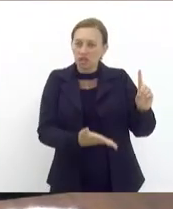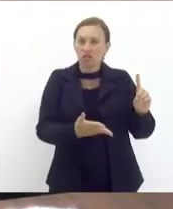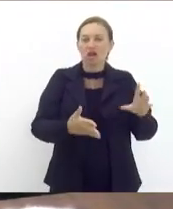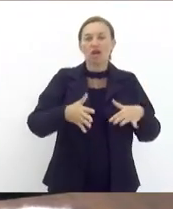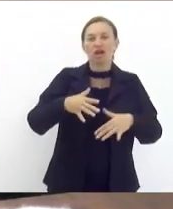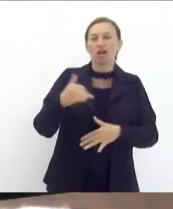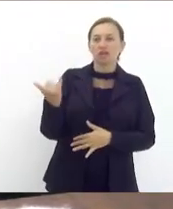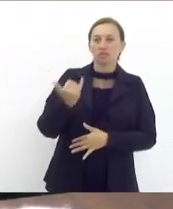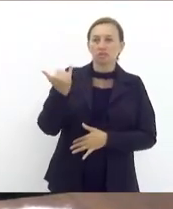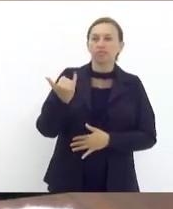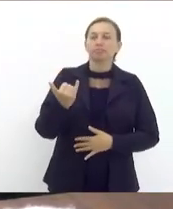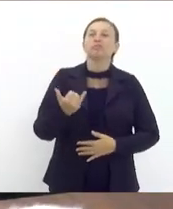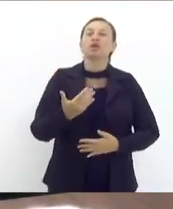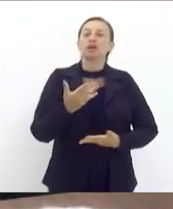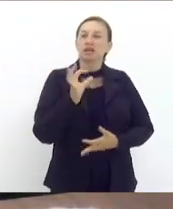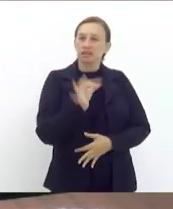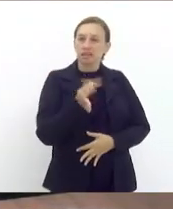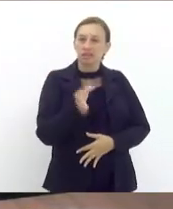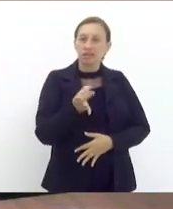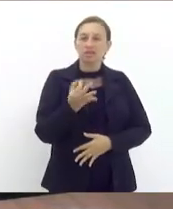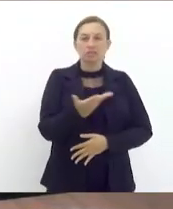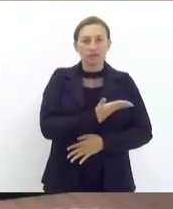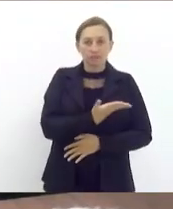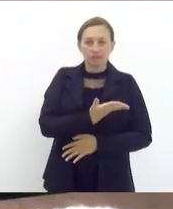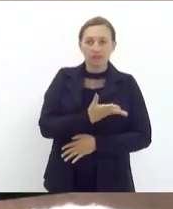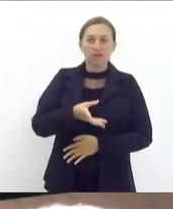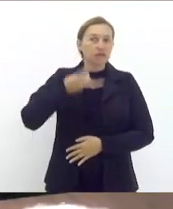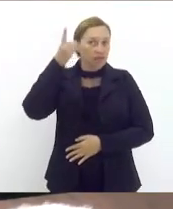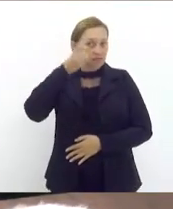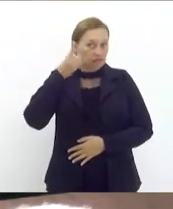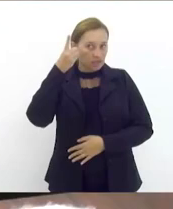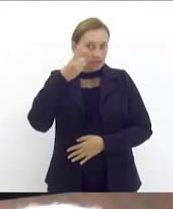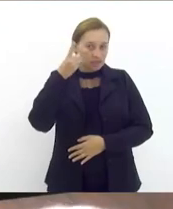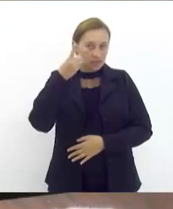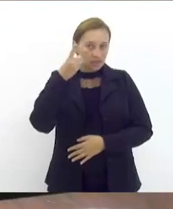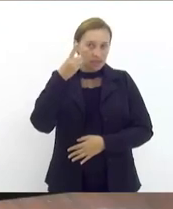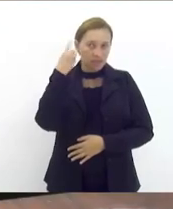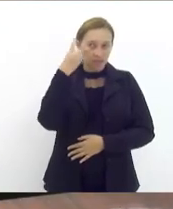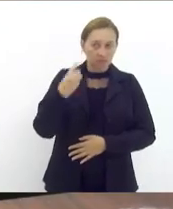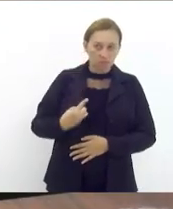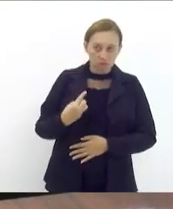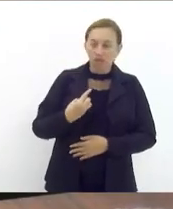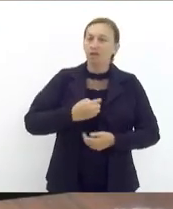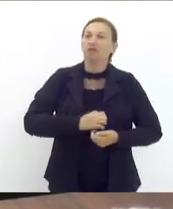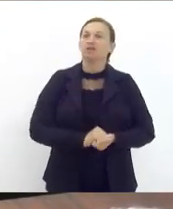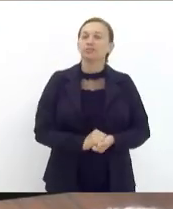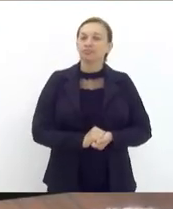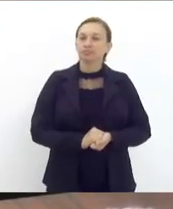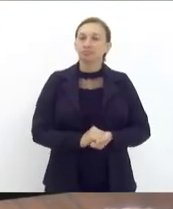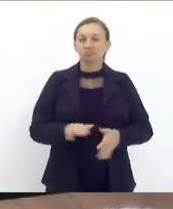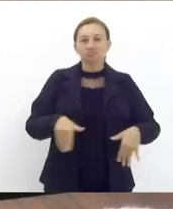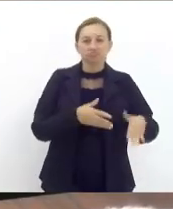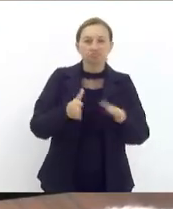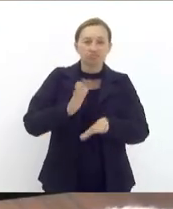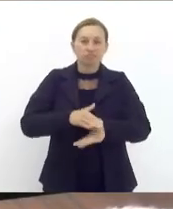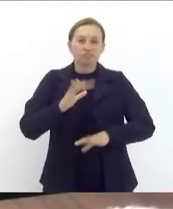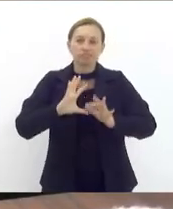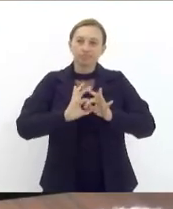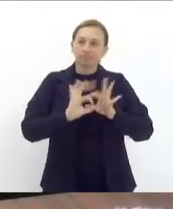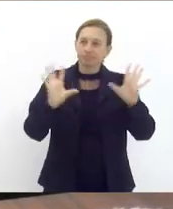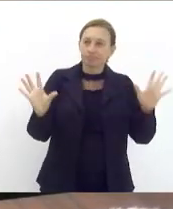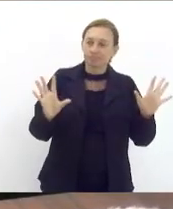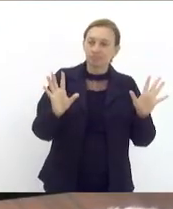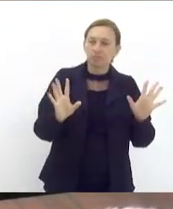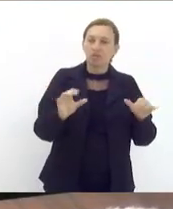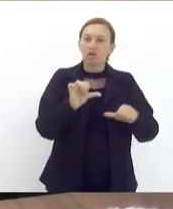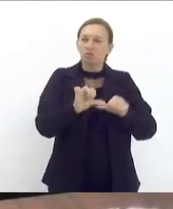proposta da minha companheira Dani Monteiro foi no campo da proposição de um caminho mais democrático sobre a mudança